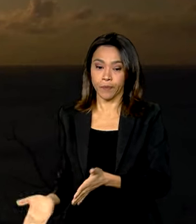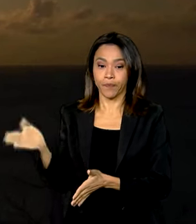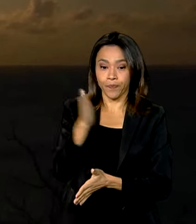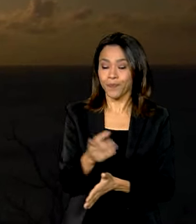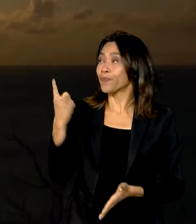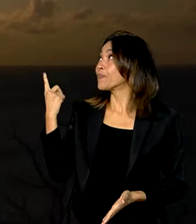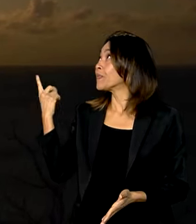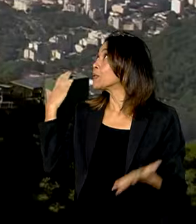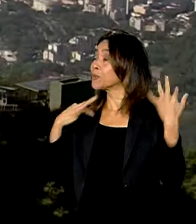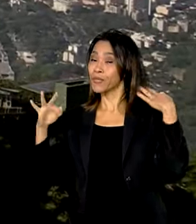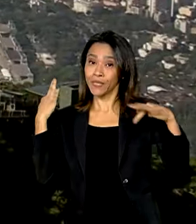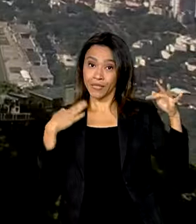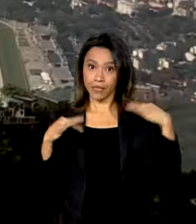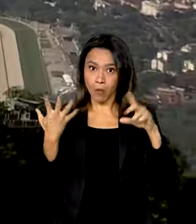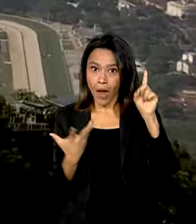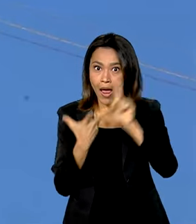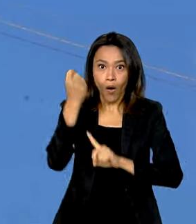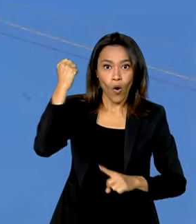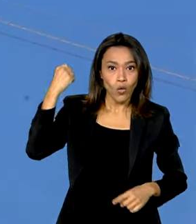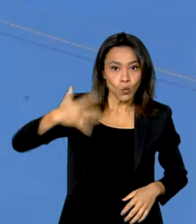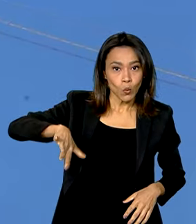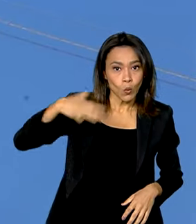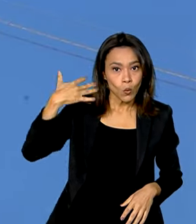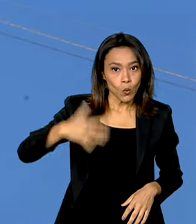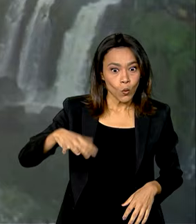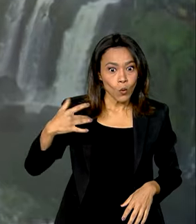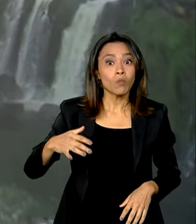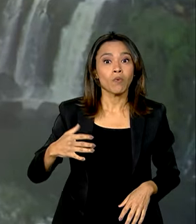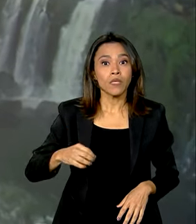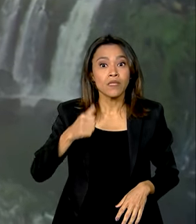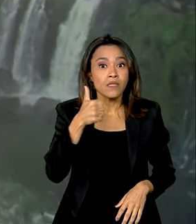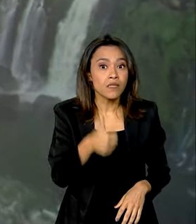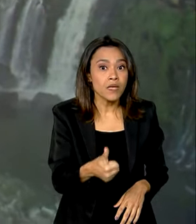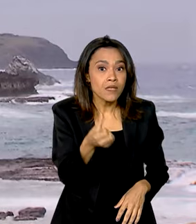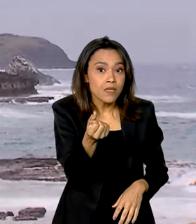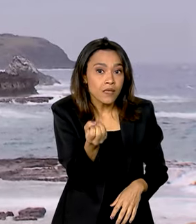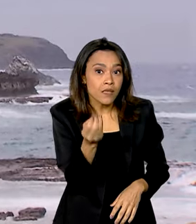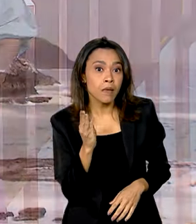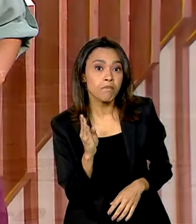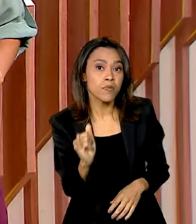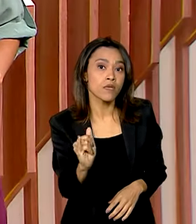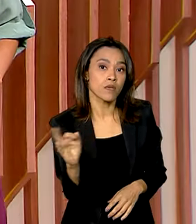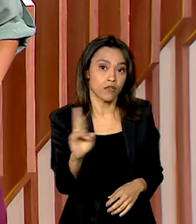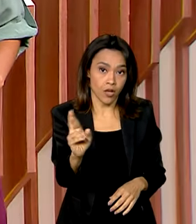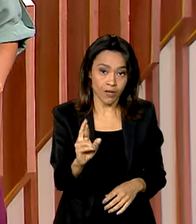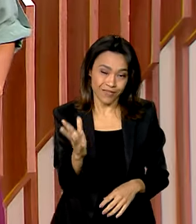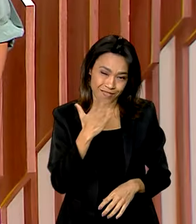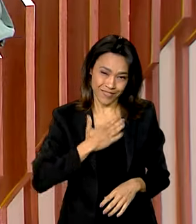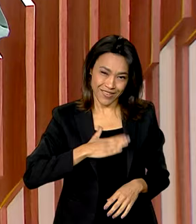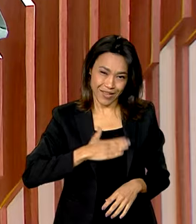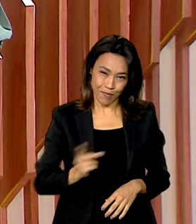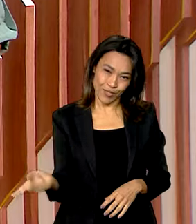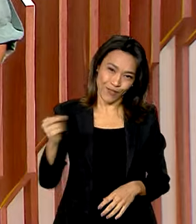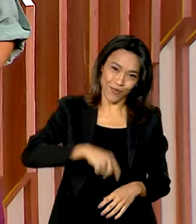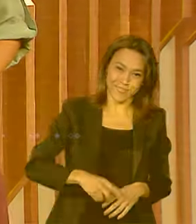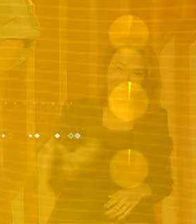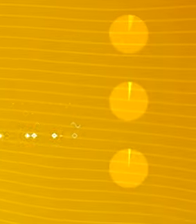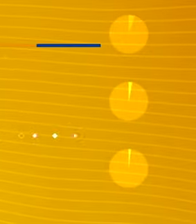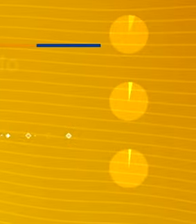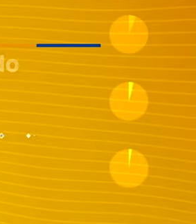temporada no Brasil bate recorde e chega à marca de 160 bilhões de reais. A gente volta em Insta.